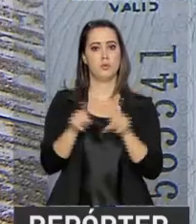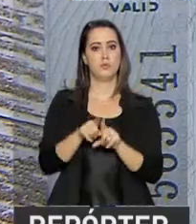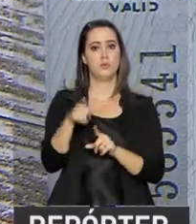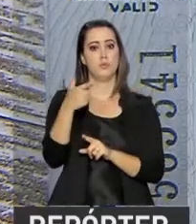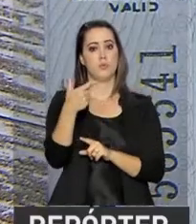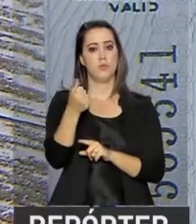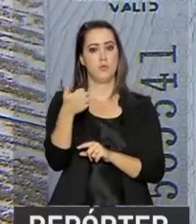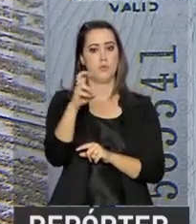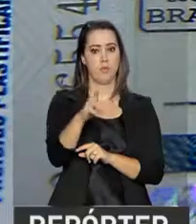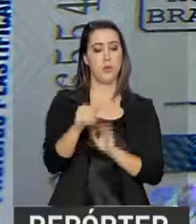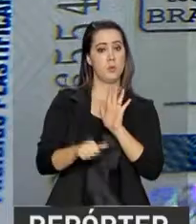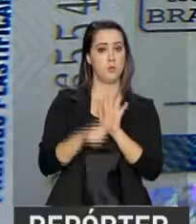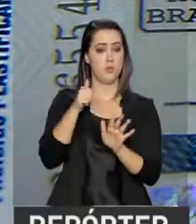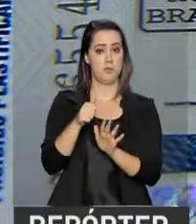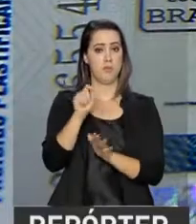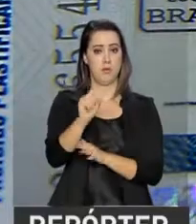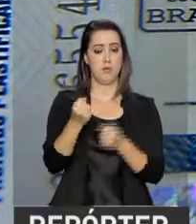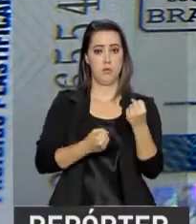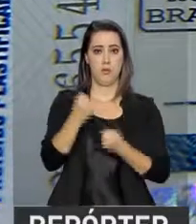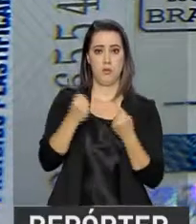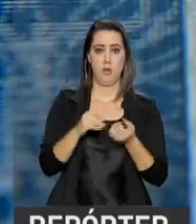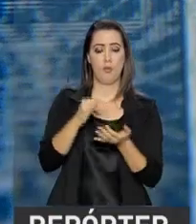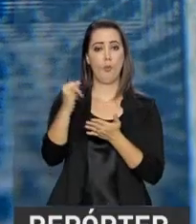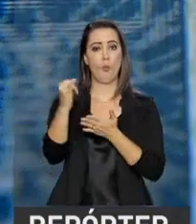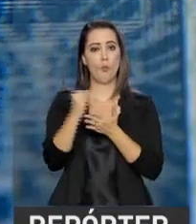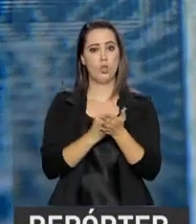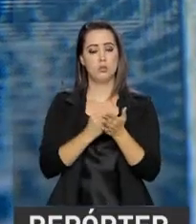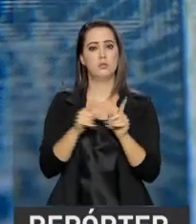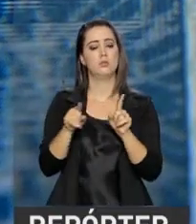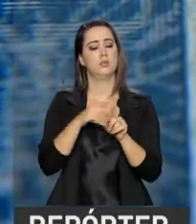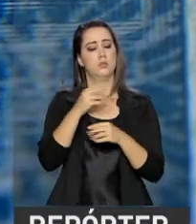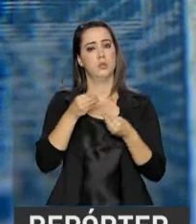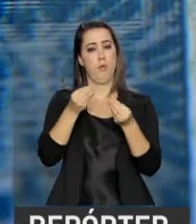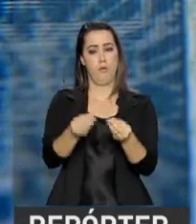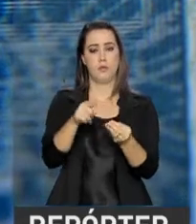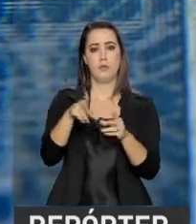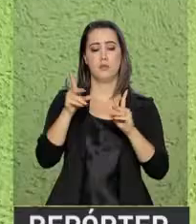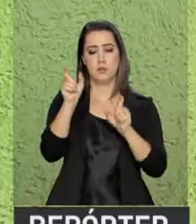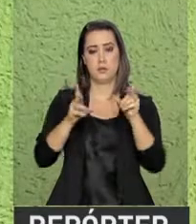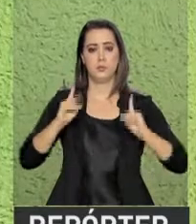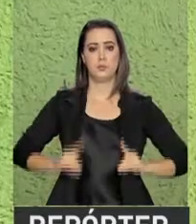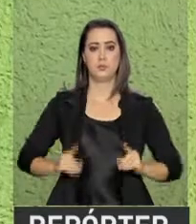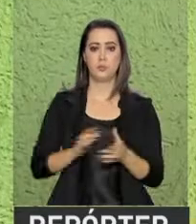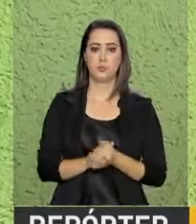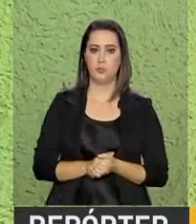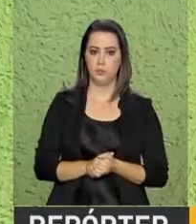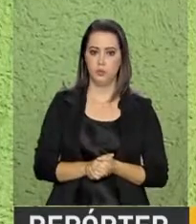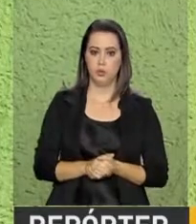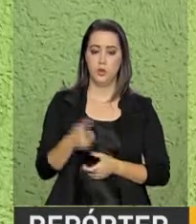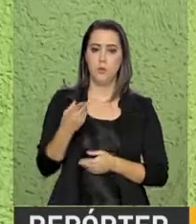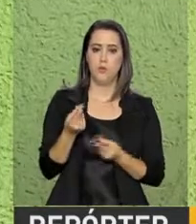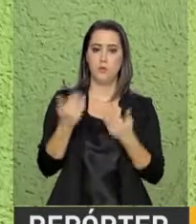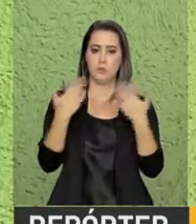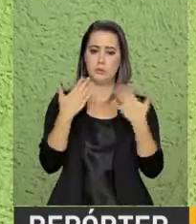2005, comprou o primeiro veículo com as isenções fiscais oferecidas pelo governo aos deficientes físicos. Você tem um desconto que